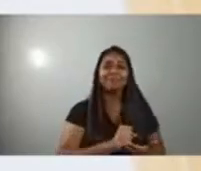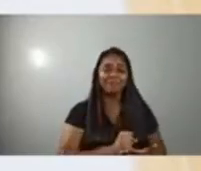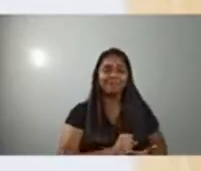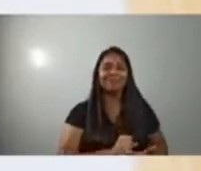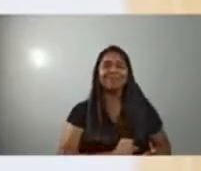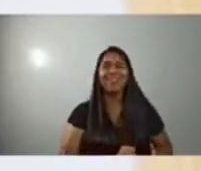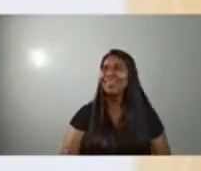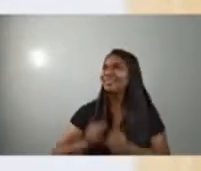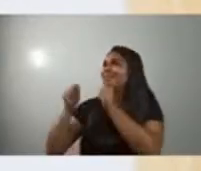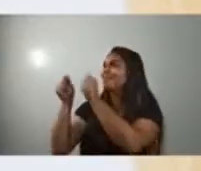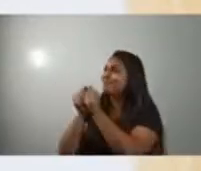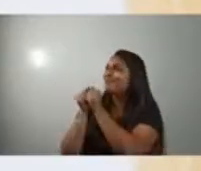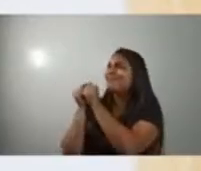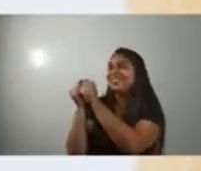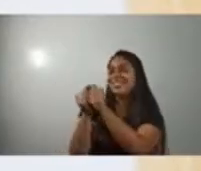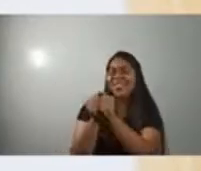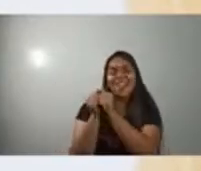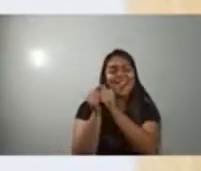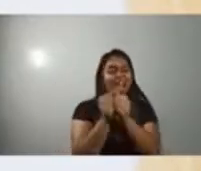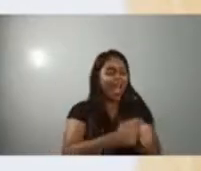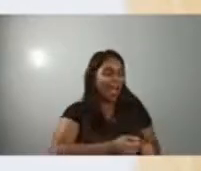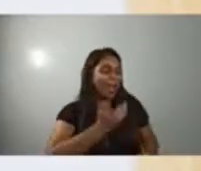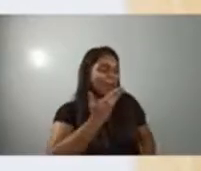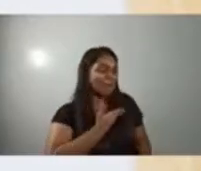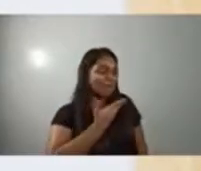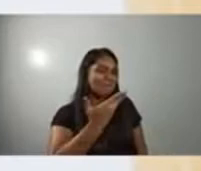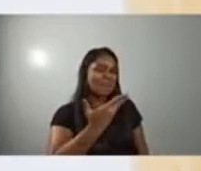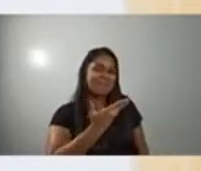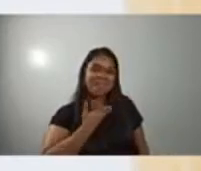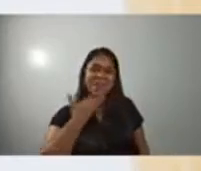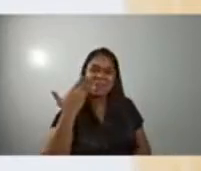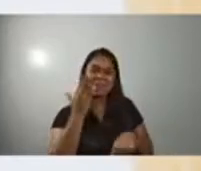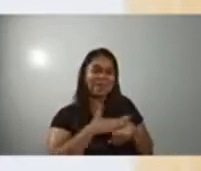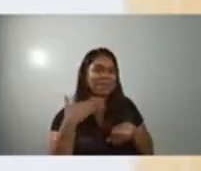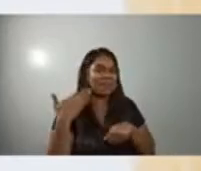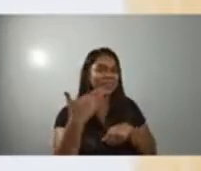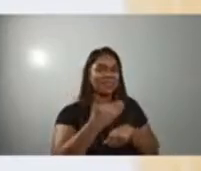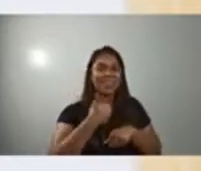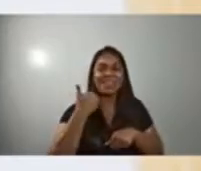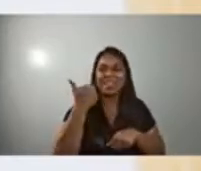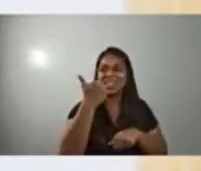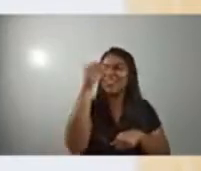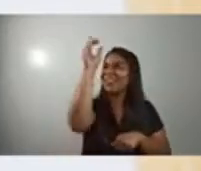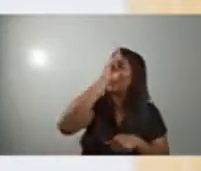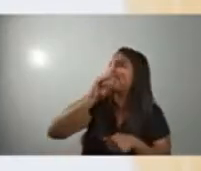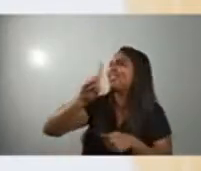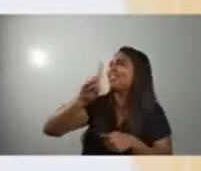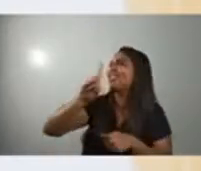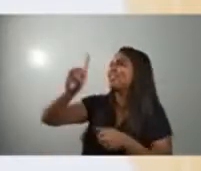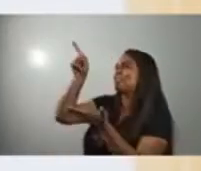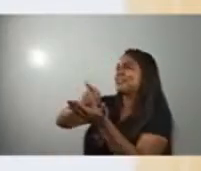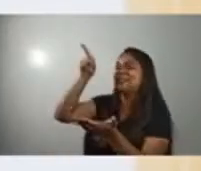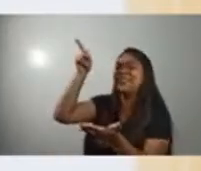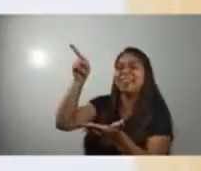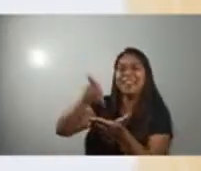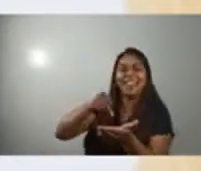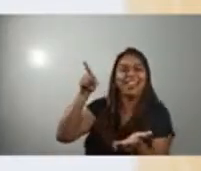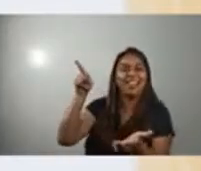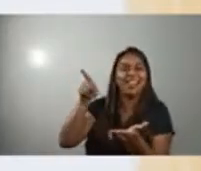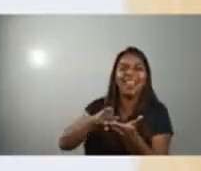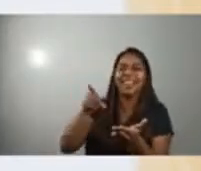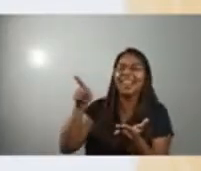Companheiro, melhor amigo, Deus verdadeiro O maior